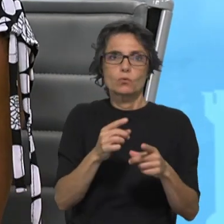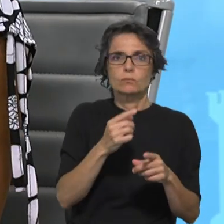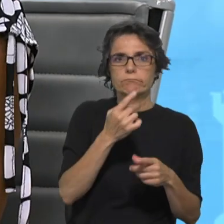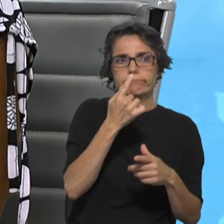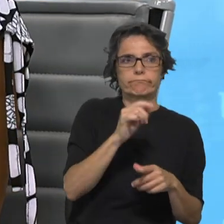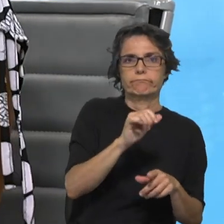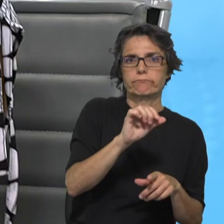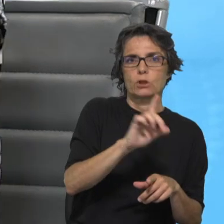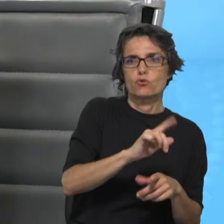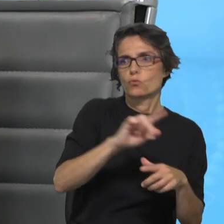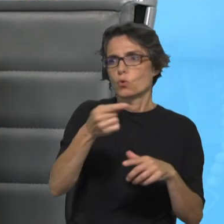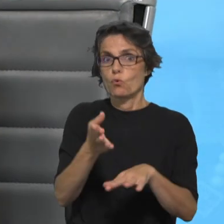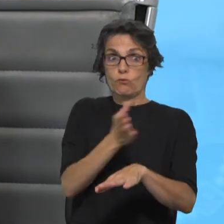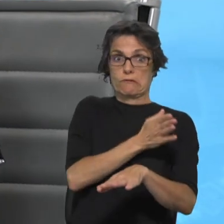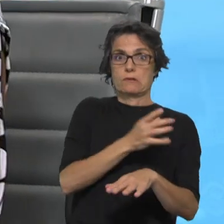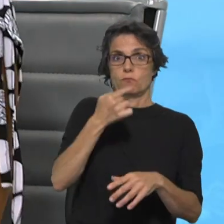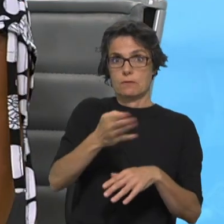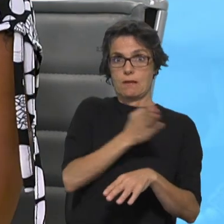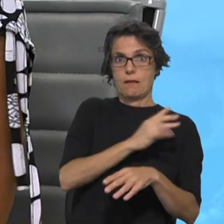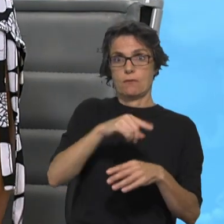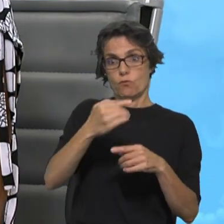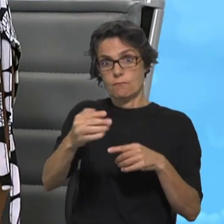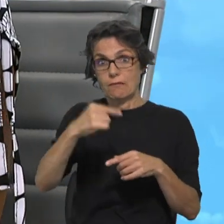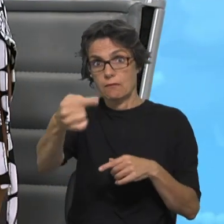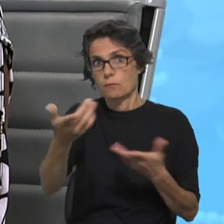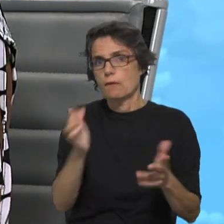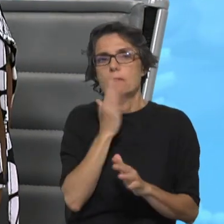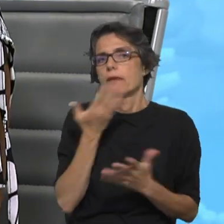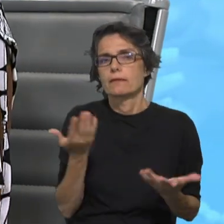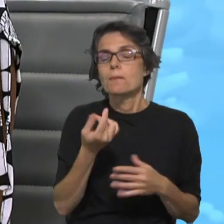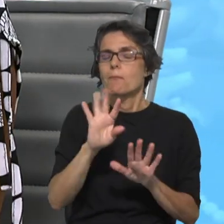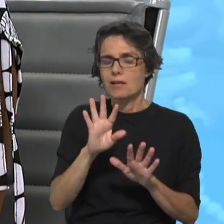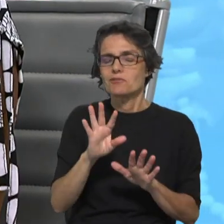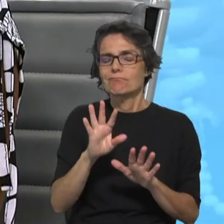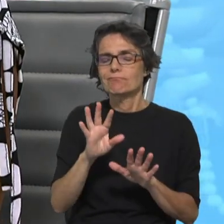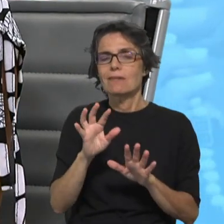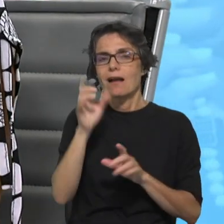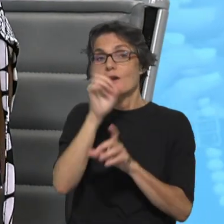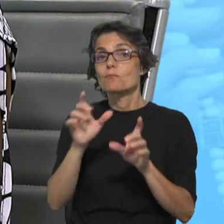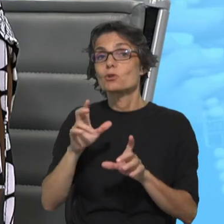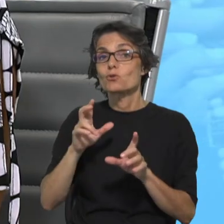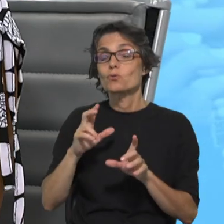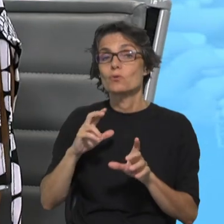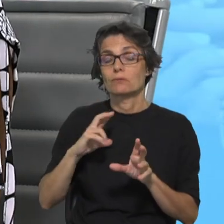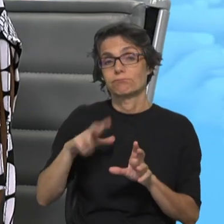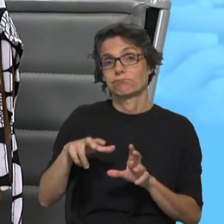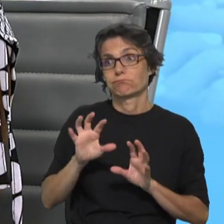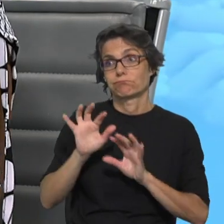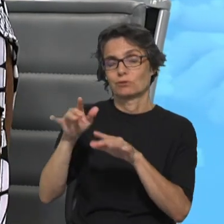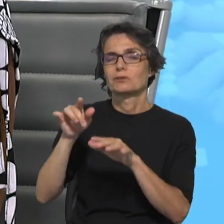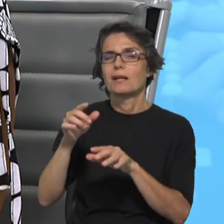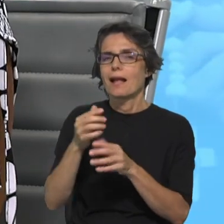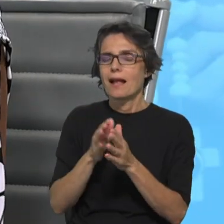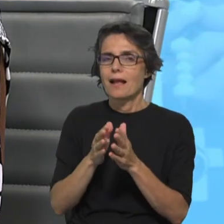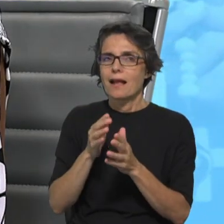vêm uma semana mais cedo, outros vêm uma semana mais tarde, mas continuam os migrantes, os é-migrantes, a fazer questão de passar